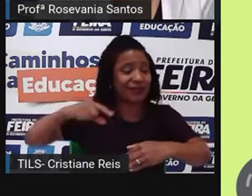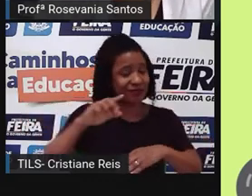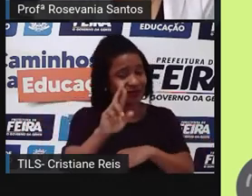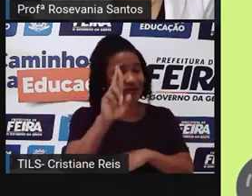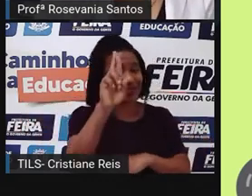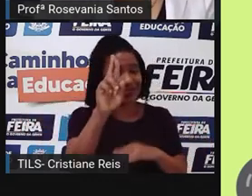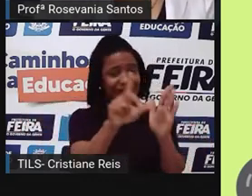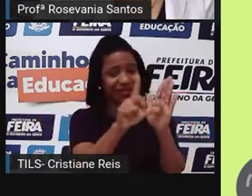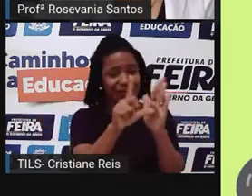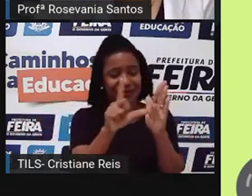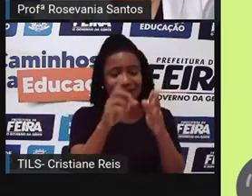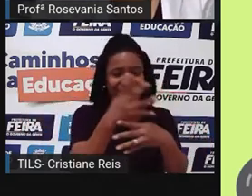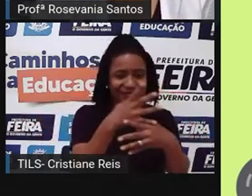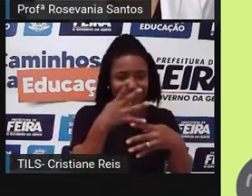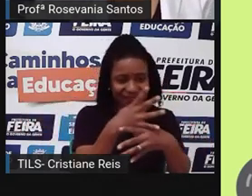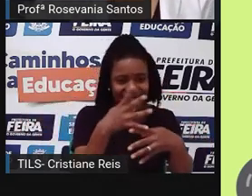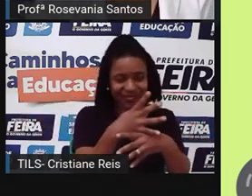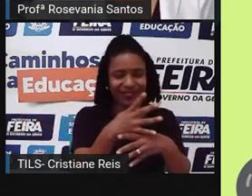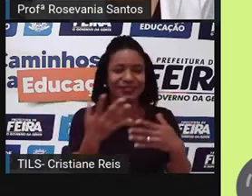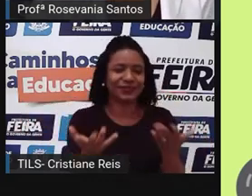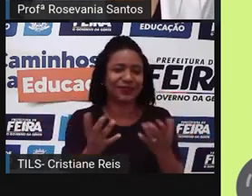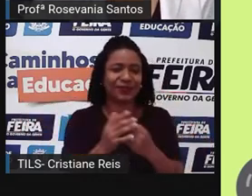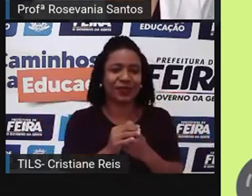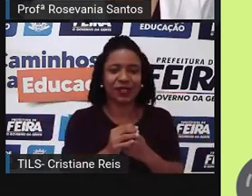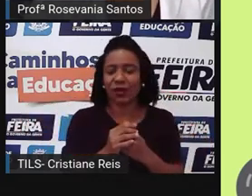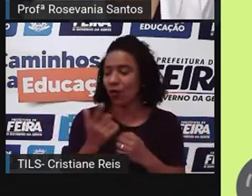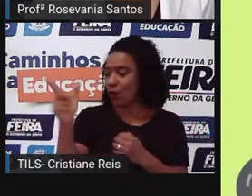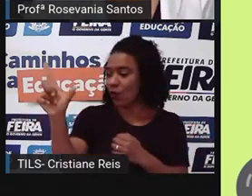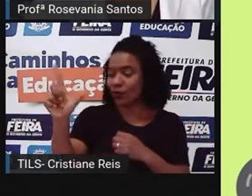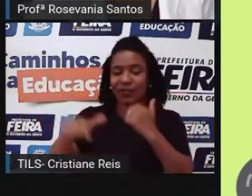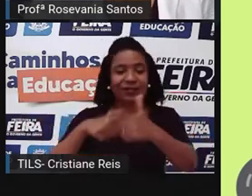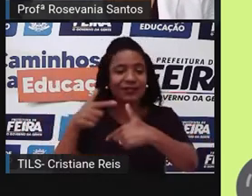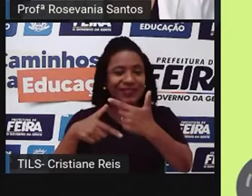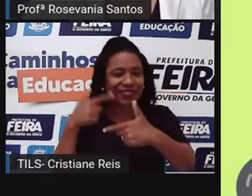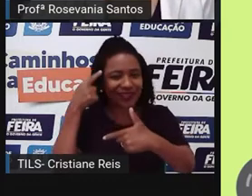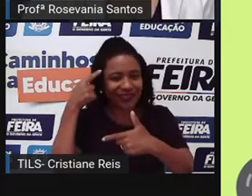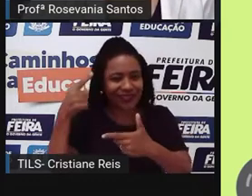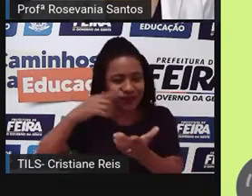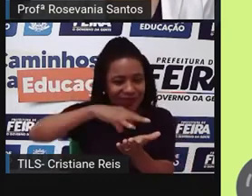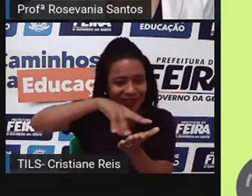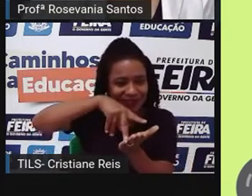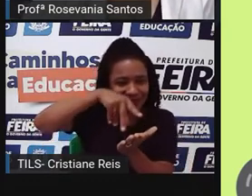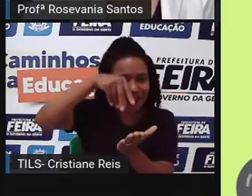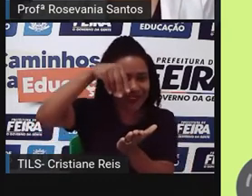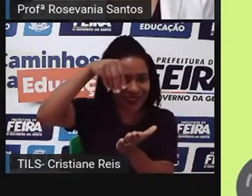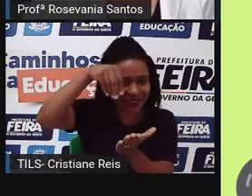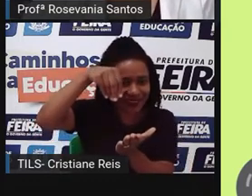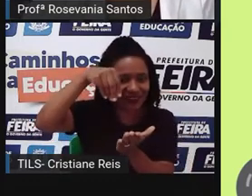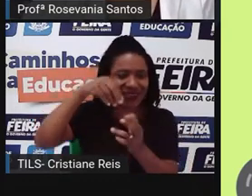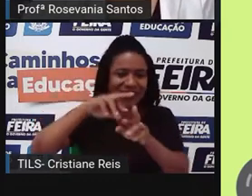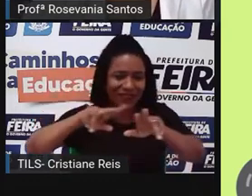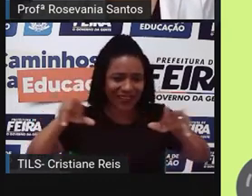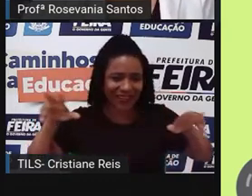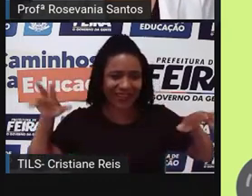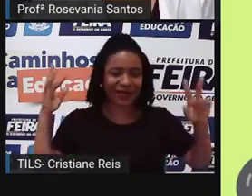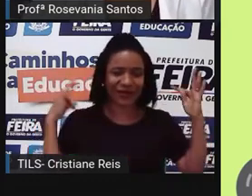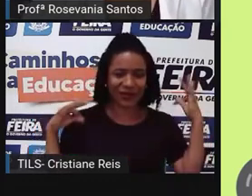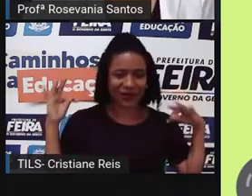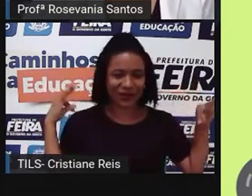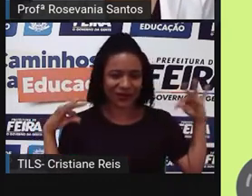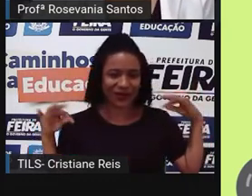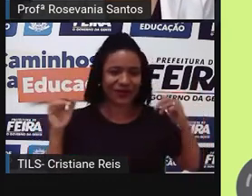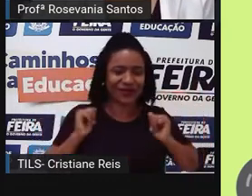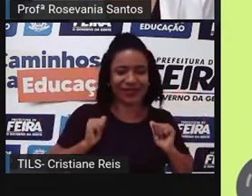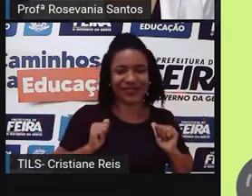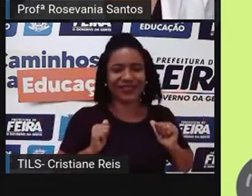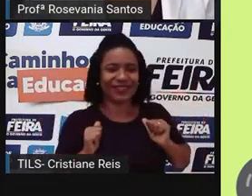atividades não agrícolas, né? Que a gente acabou falando mais cedo. Então, você vai perceber que tem toda um,